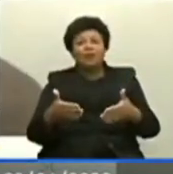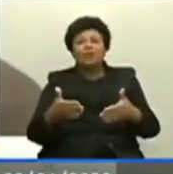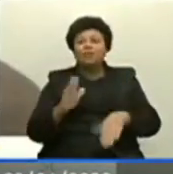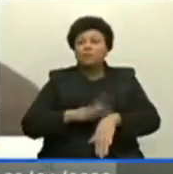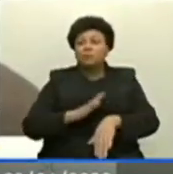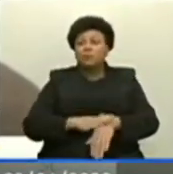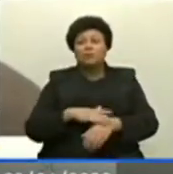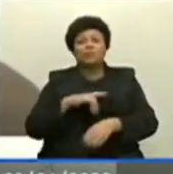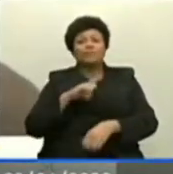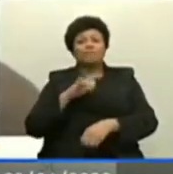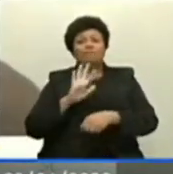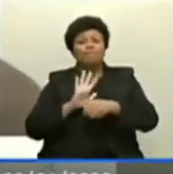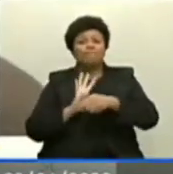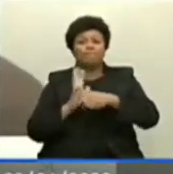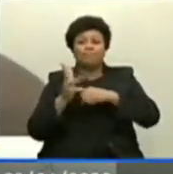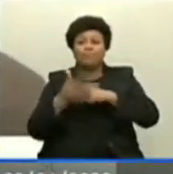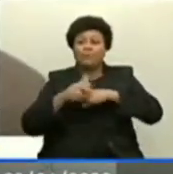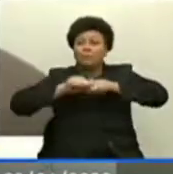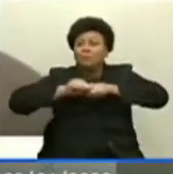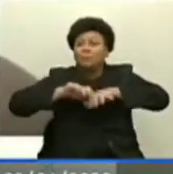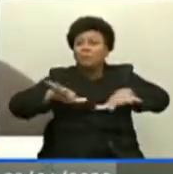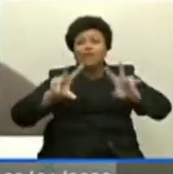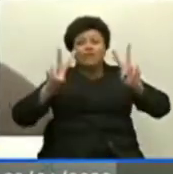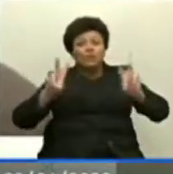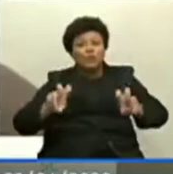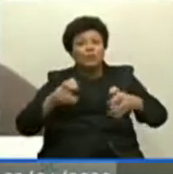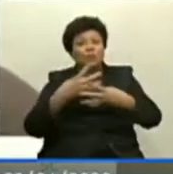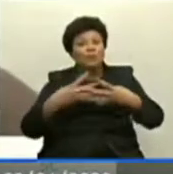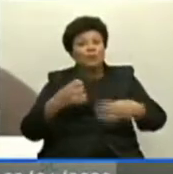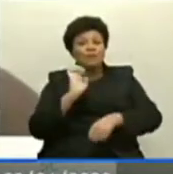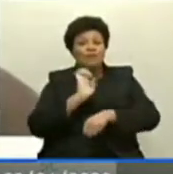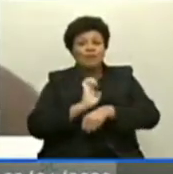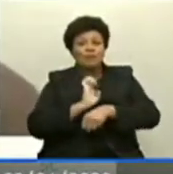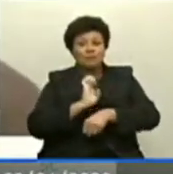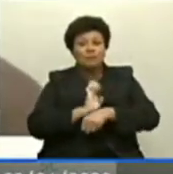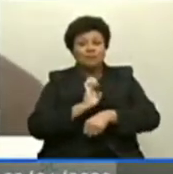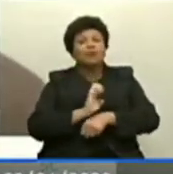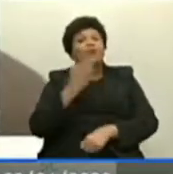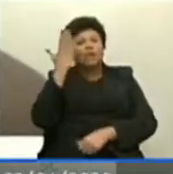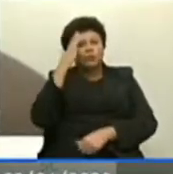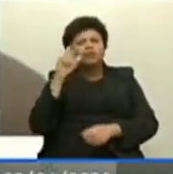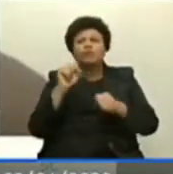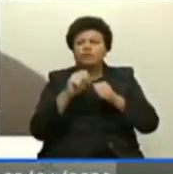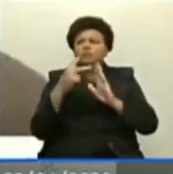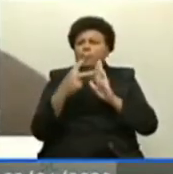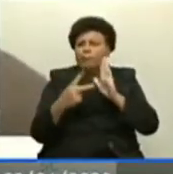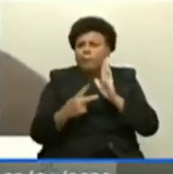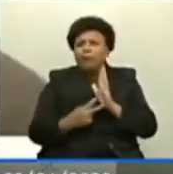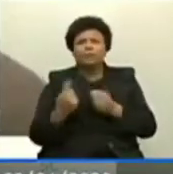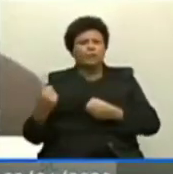de pandemia. Com a questão da rede estadual, eu entendi que está sendo feito um plano de retomada, está sendo